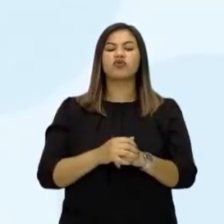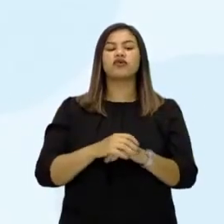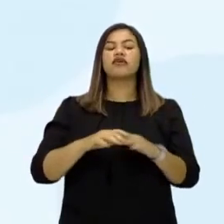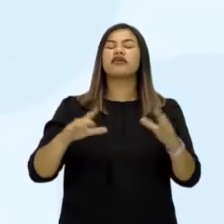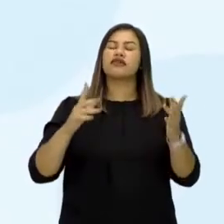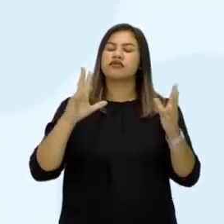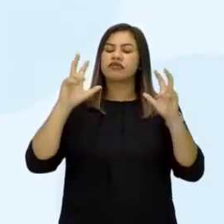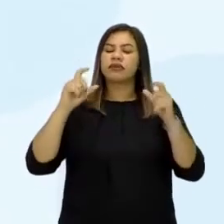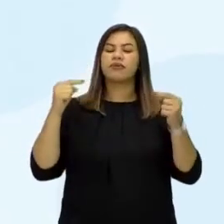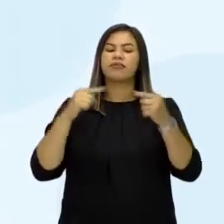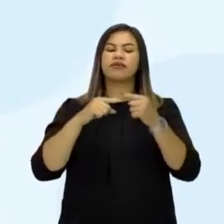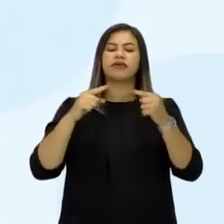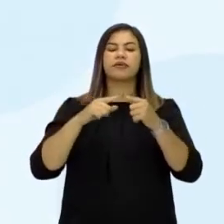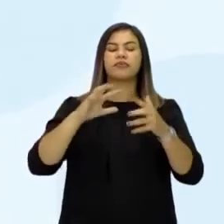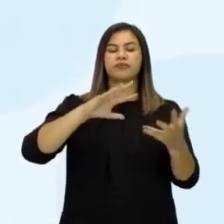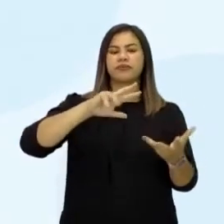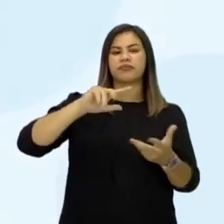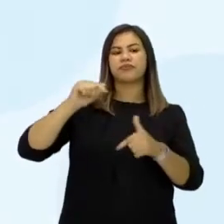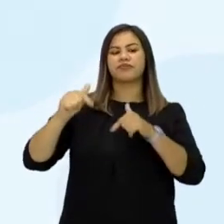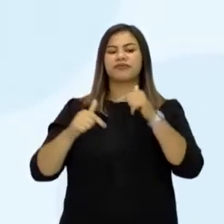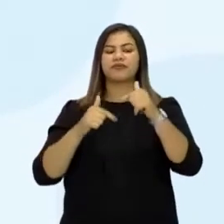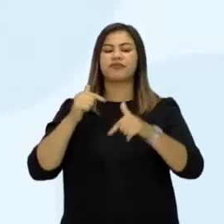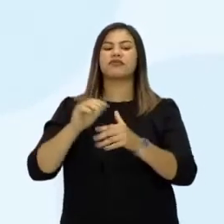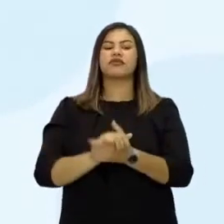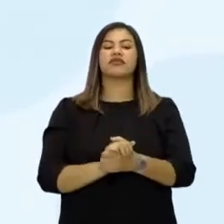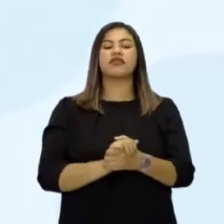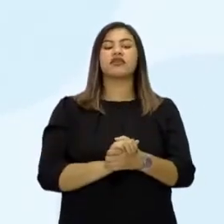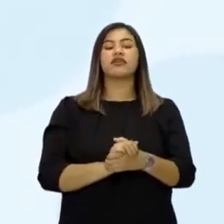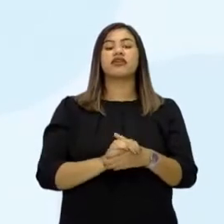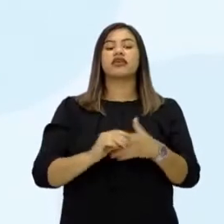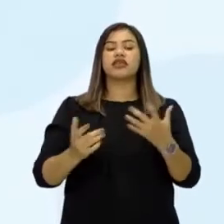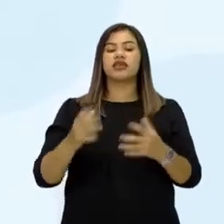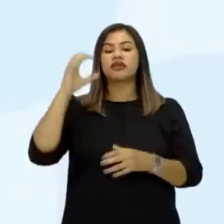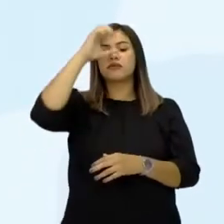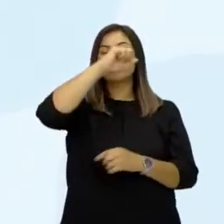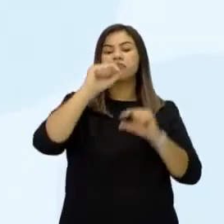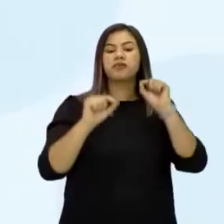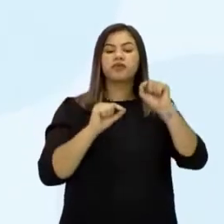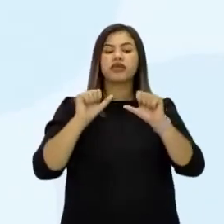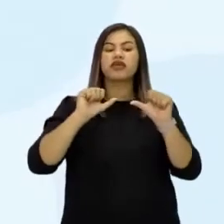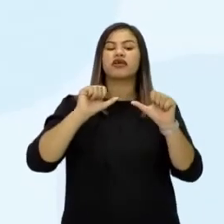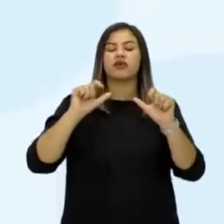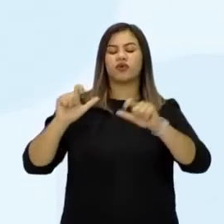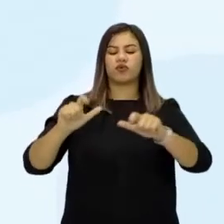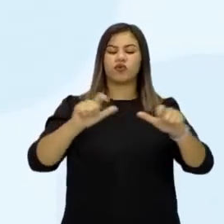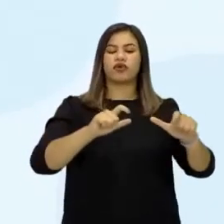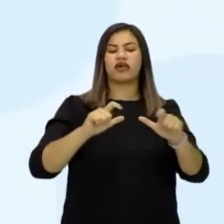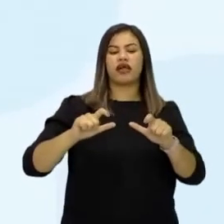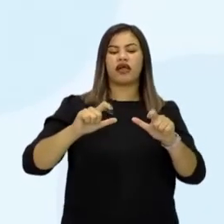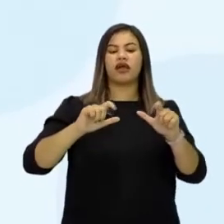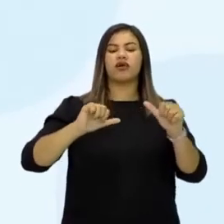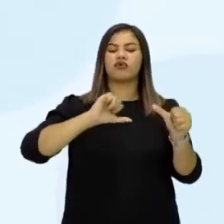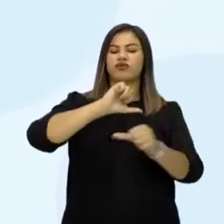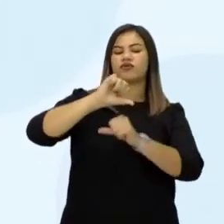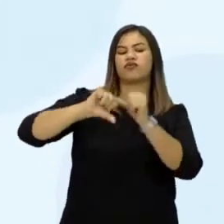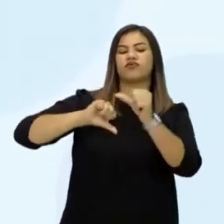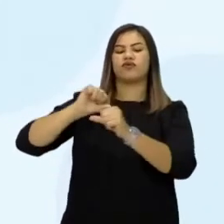Mundo do Trabalho e Objeto de Conhecimento, Transformações do Espaço na Sociedade